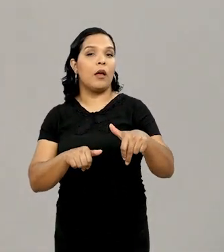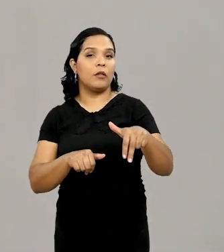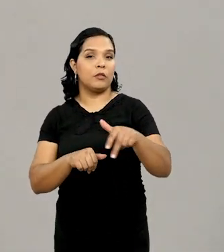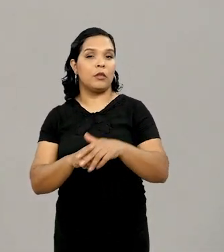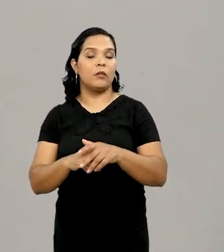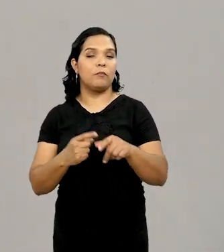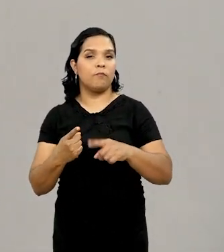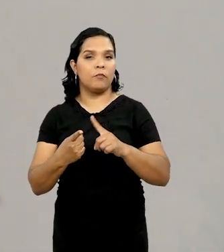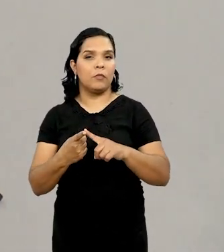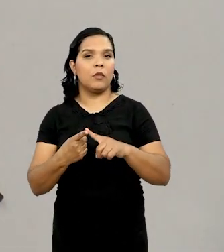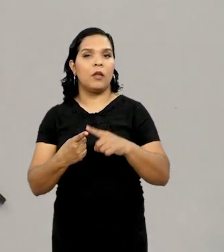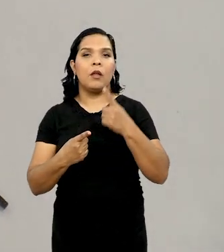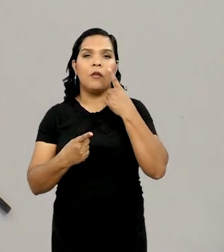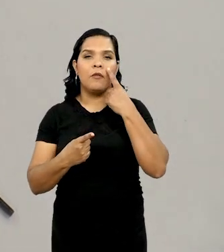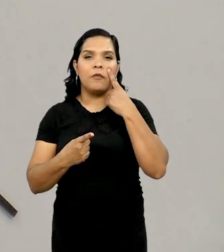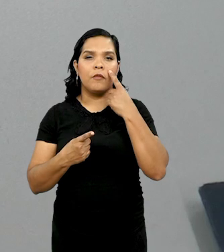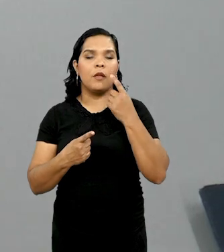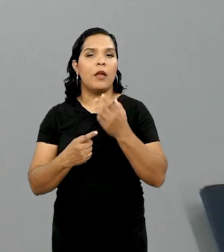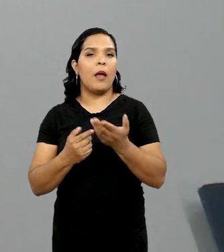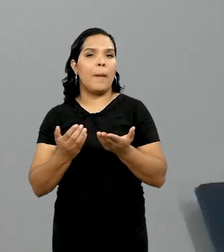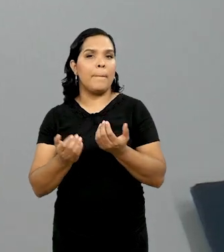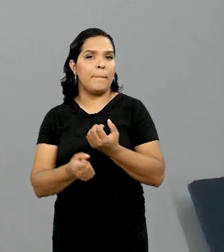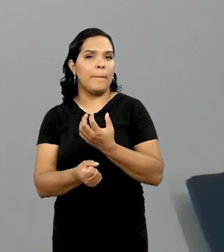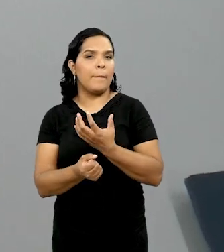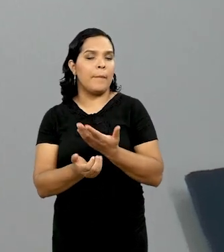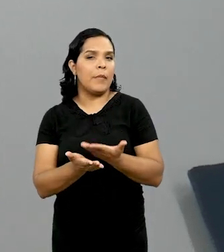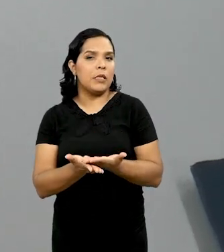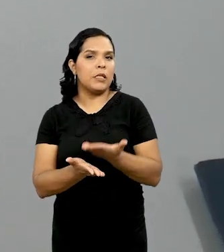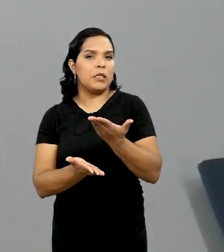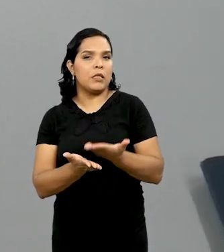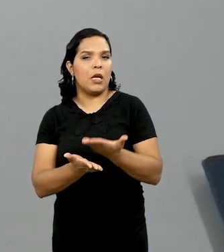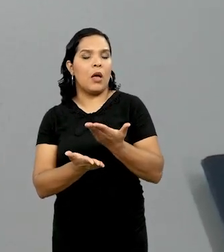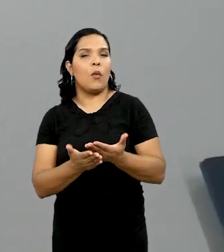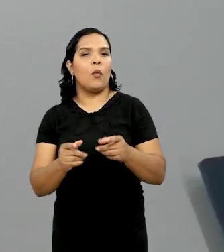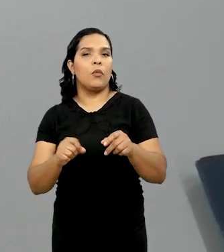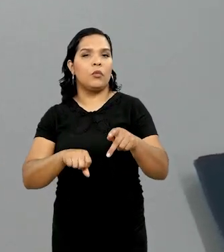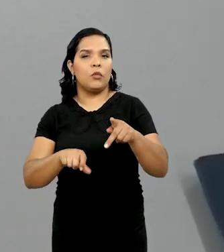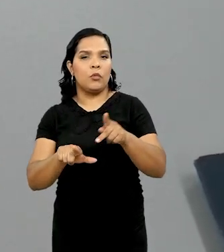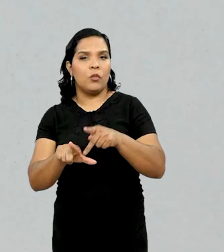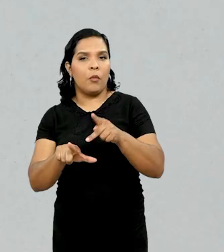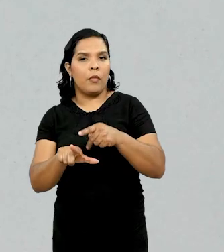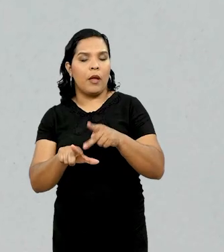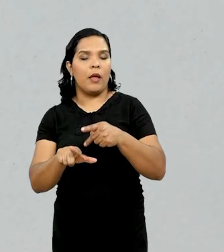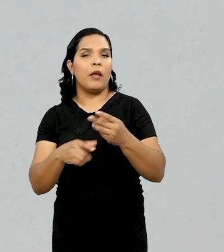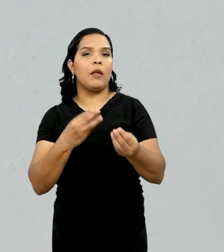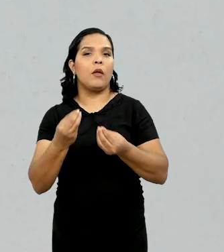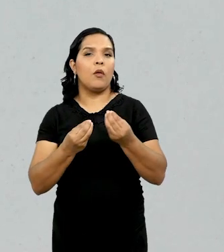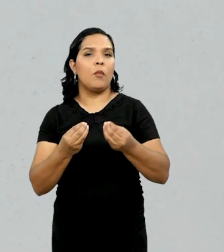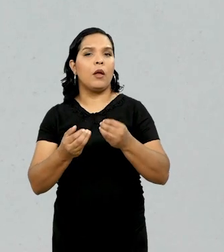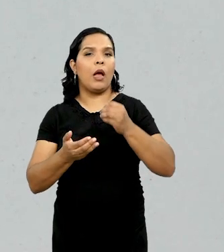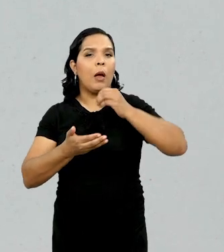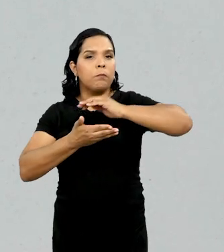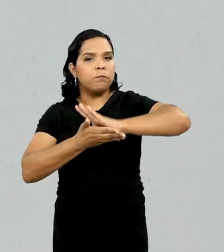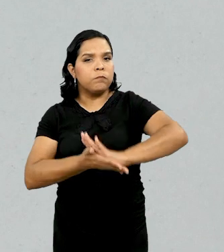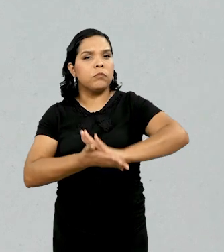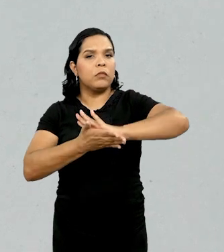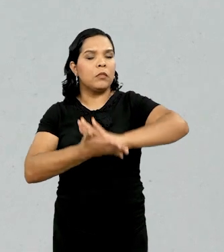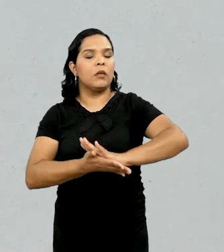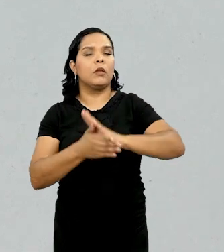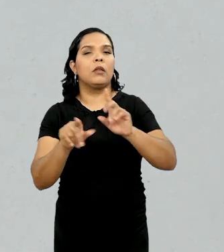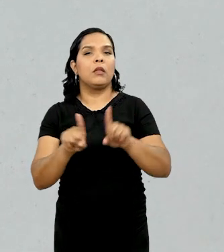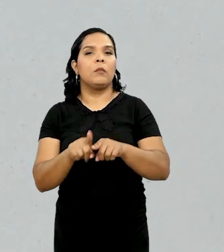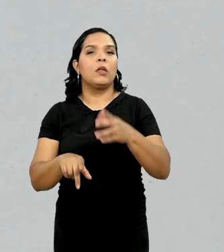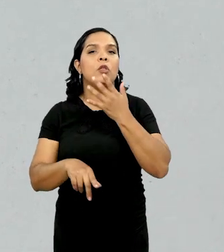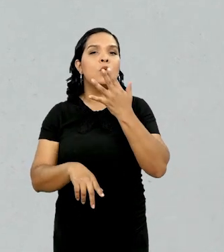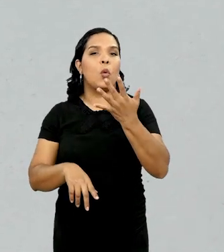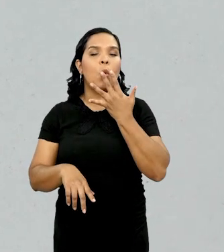baropodometria, nós avaliamos pressão máxima, pressão média por região do pé e por pé, e a distribuição de pressão através